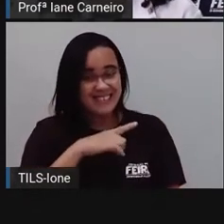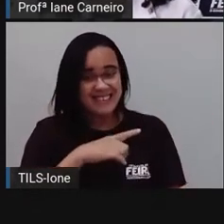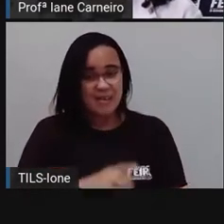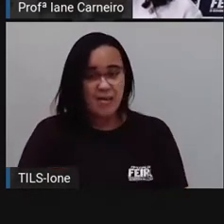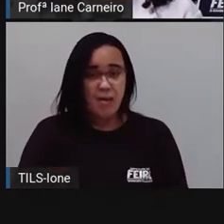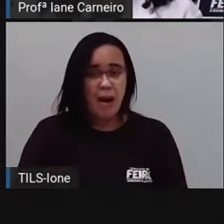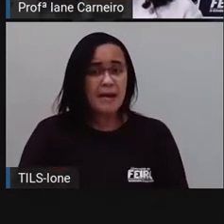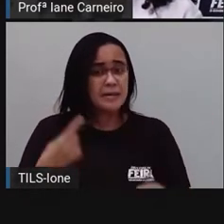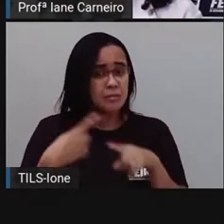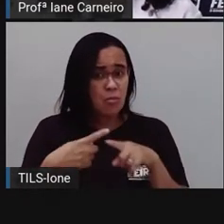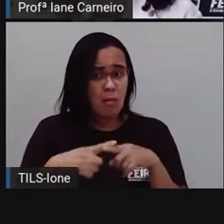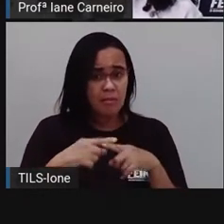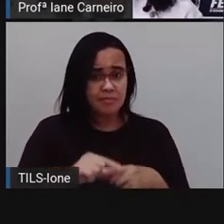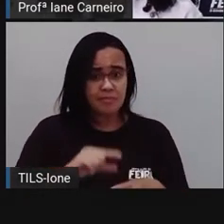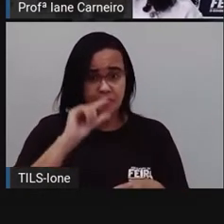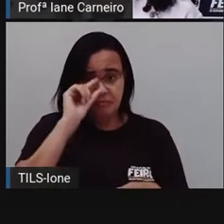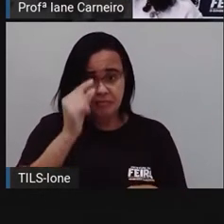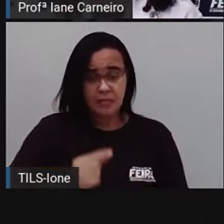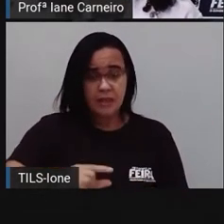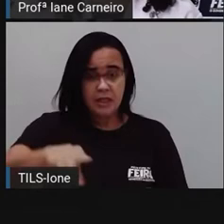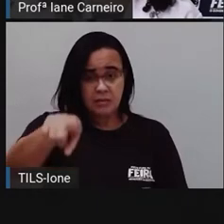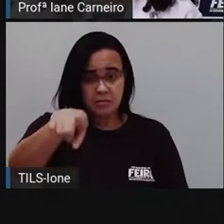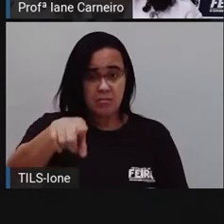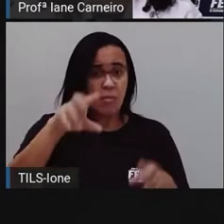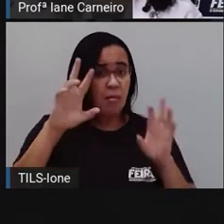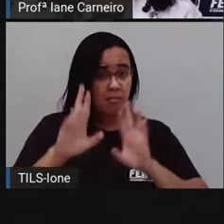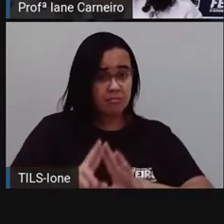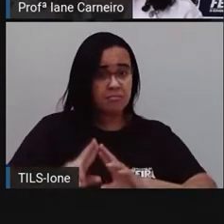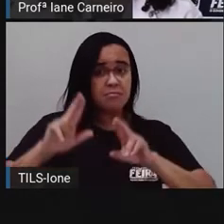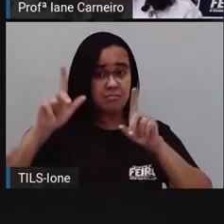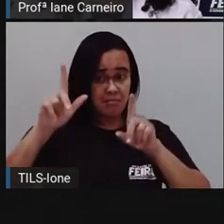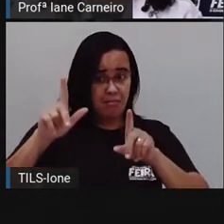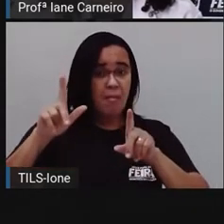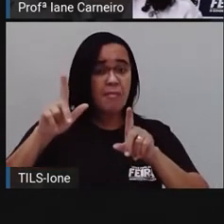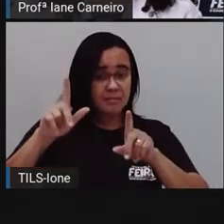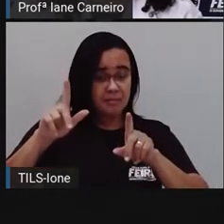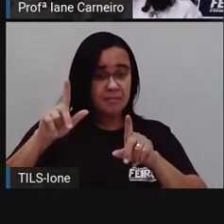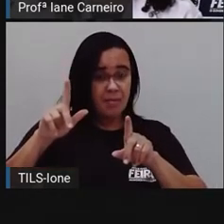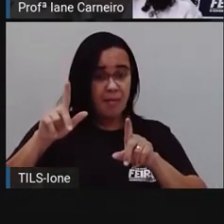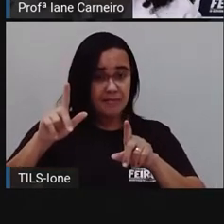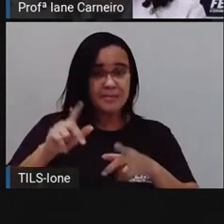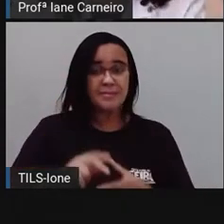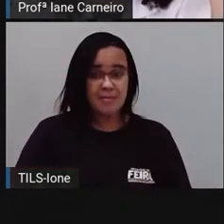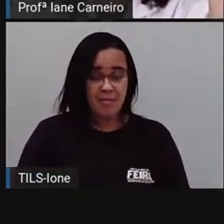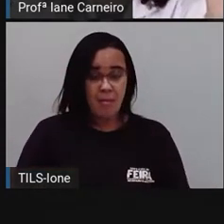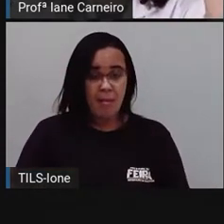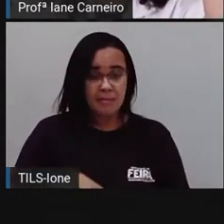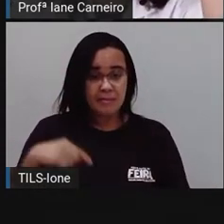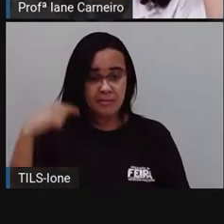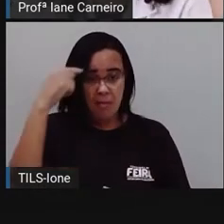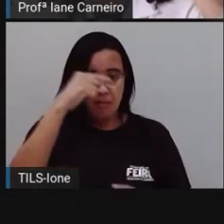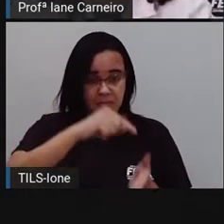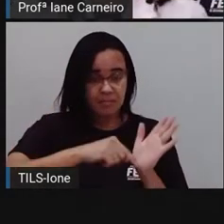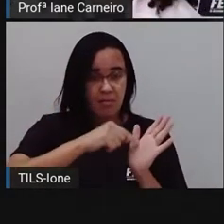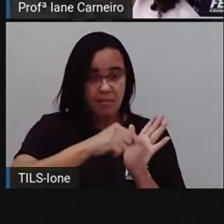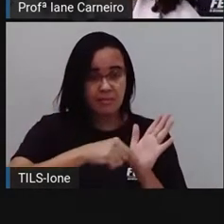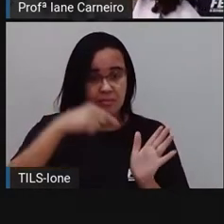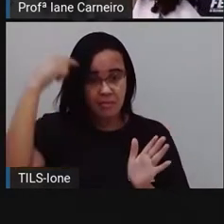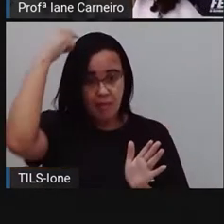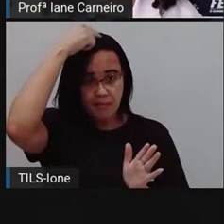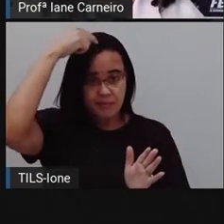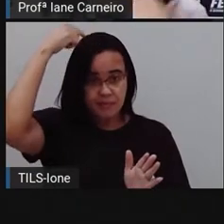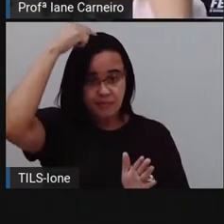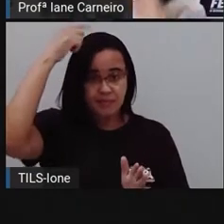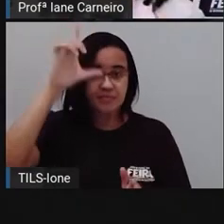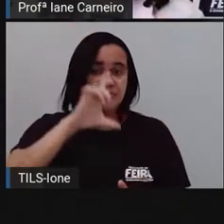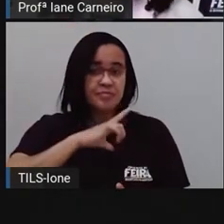Os golfinhos são acinzentados. Olha só ele aqui como é, ó. Tem esse buraquinho aqui, né, no topo da cabeça.